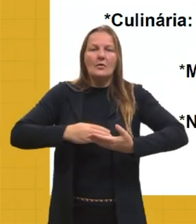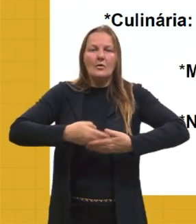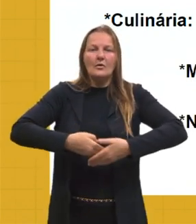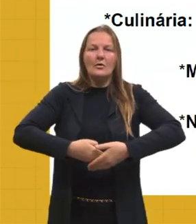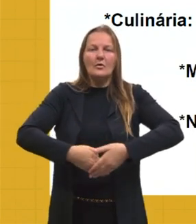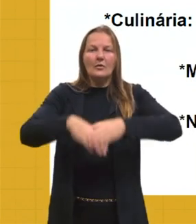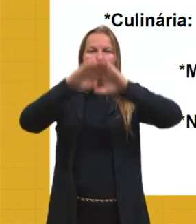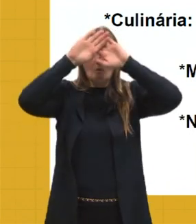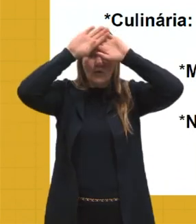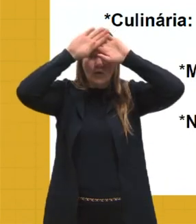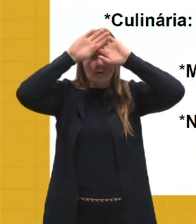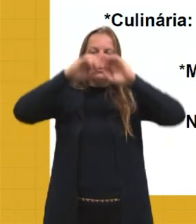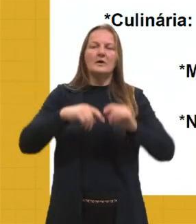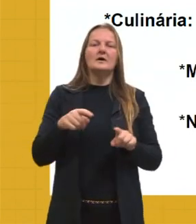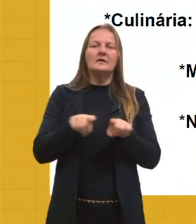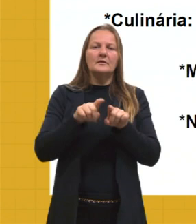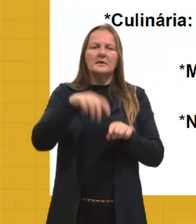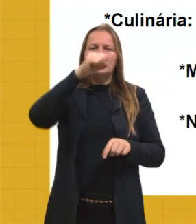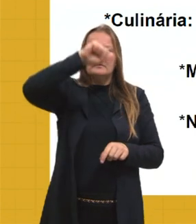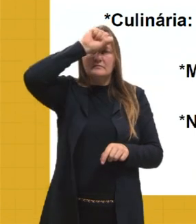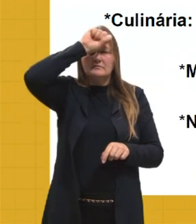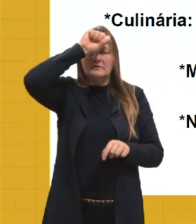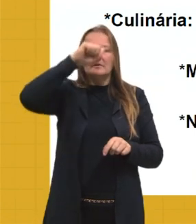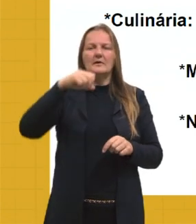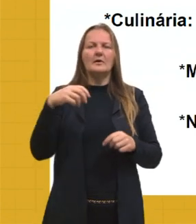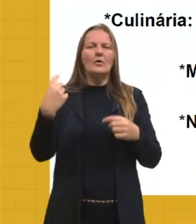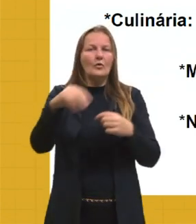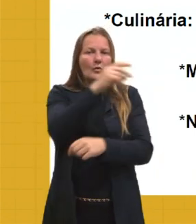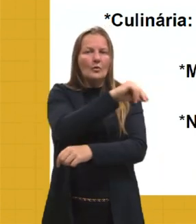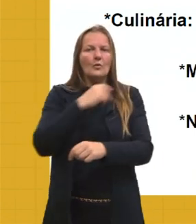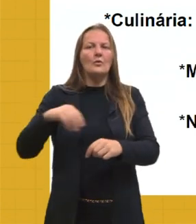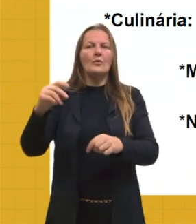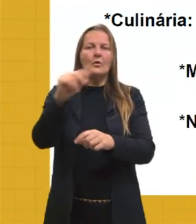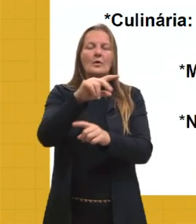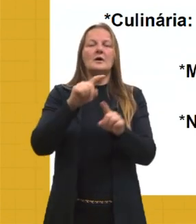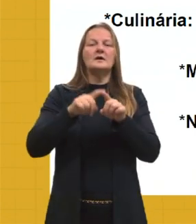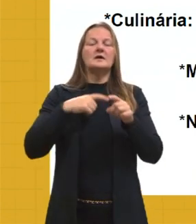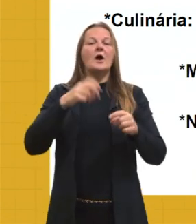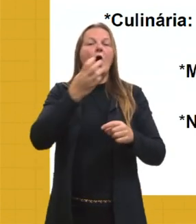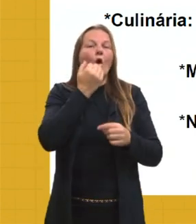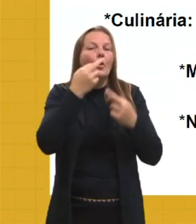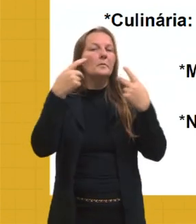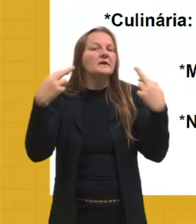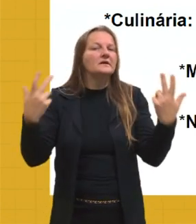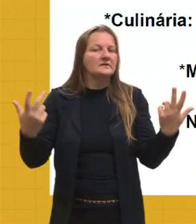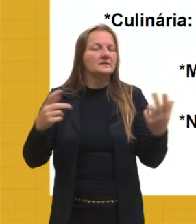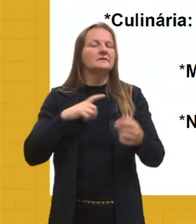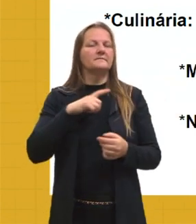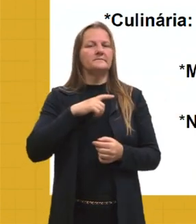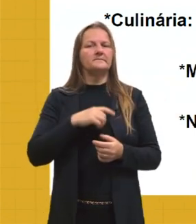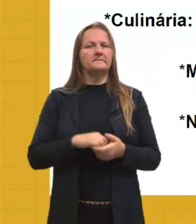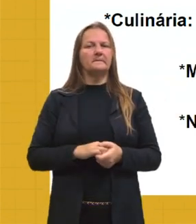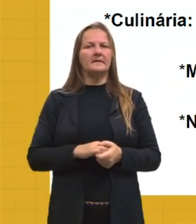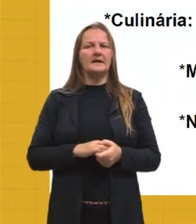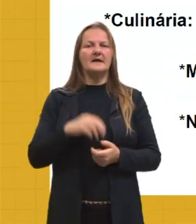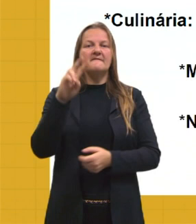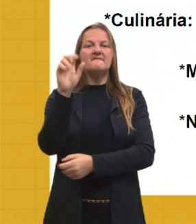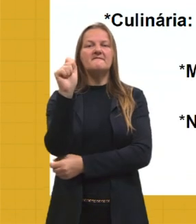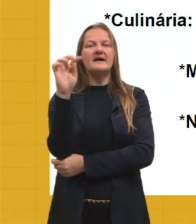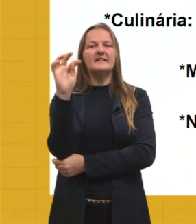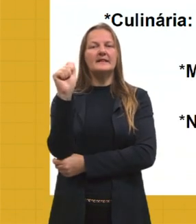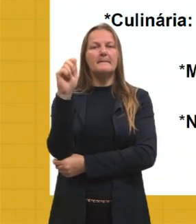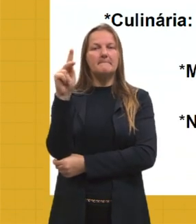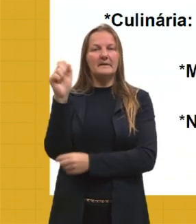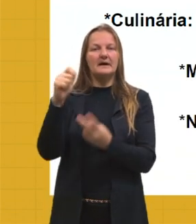que surge a umbanda, toda essa religiosidade africana. A culinária, entre elas, o vatapá,